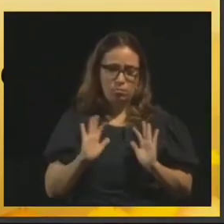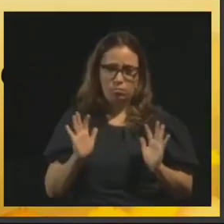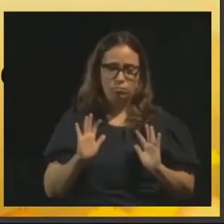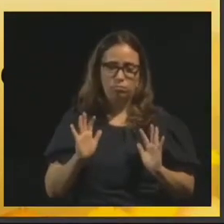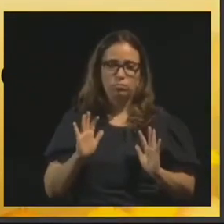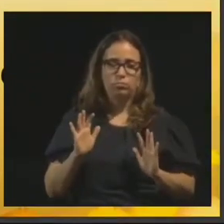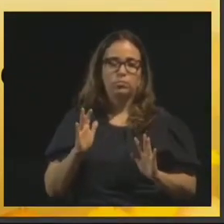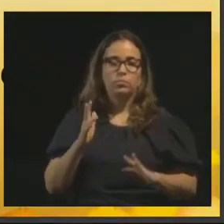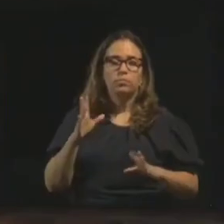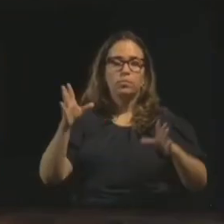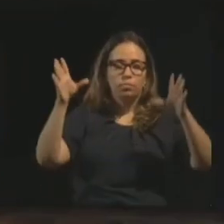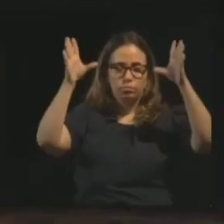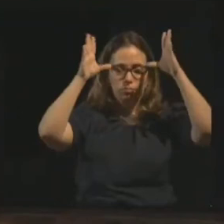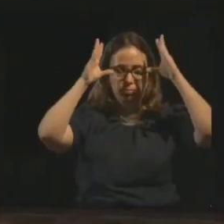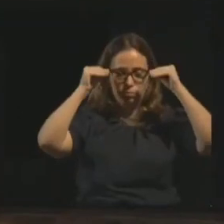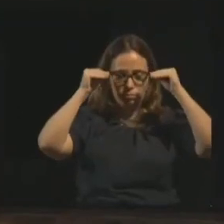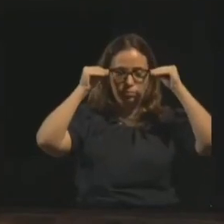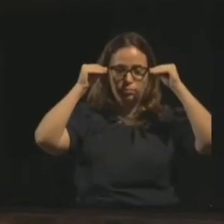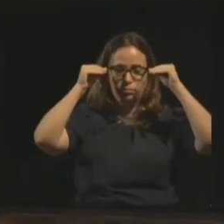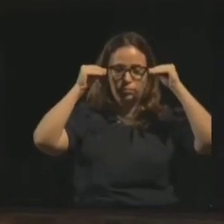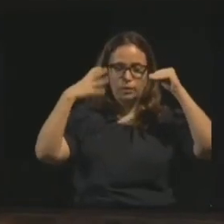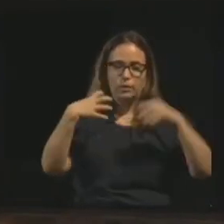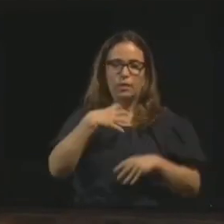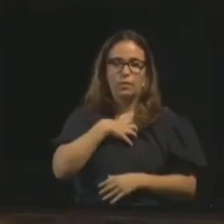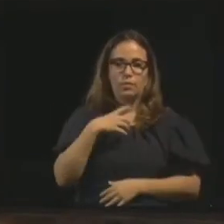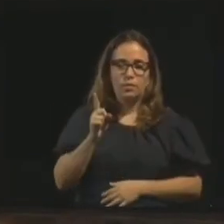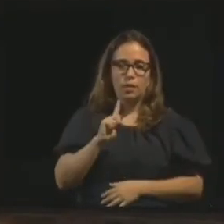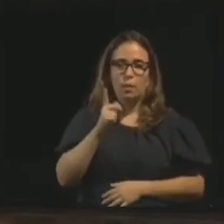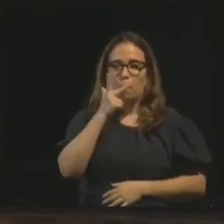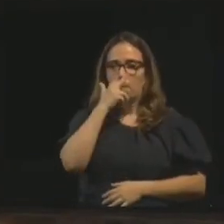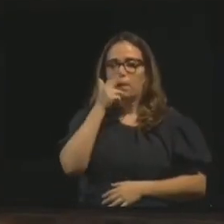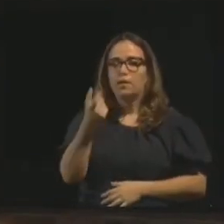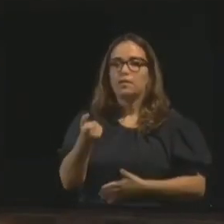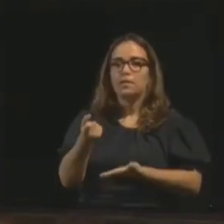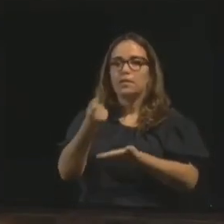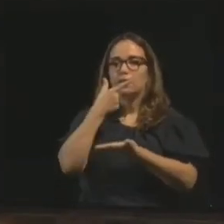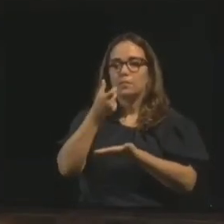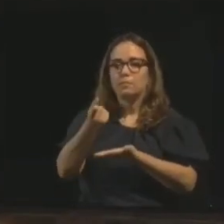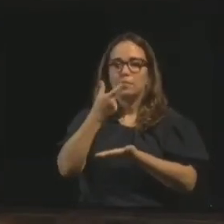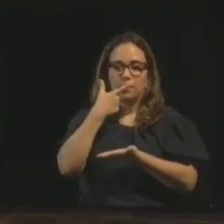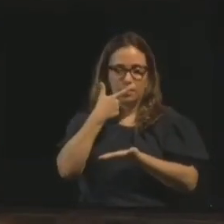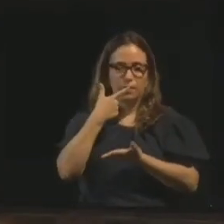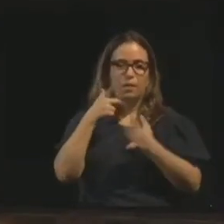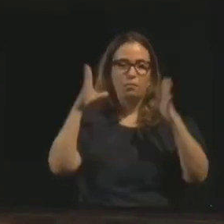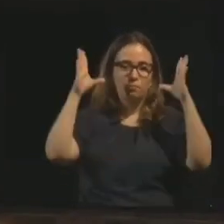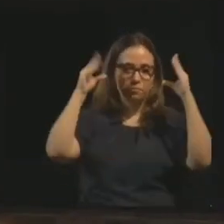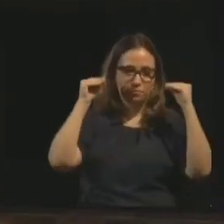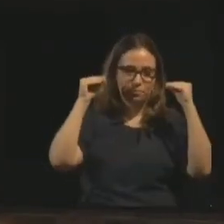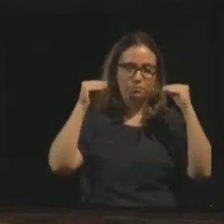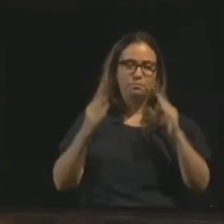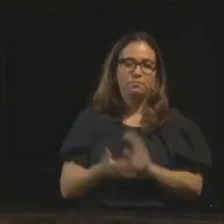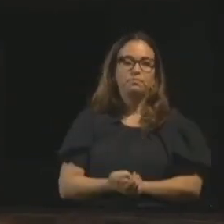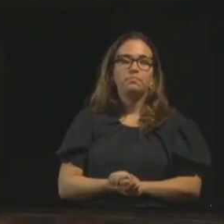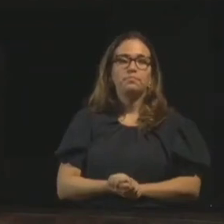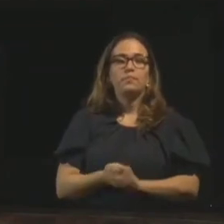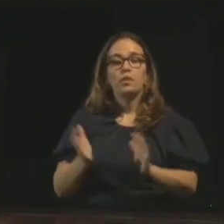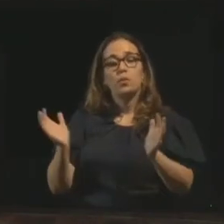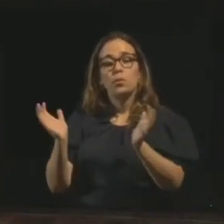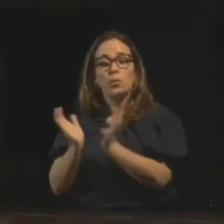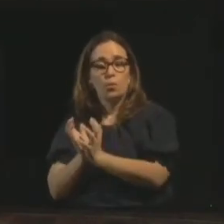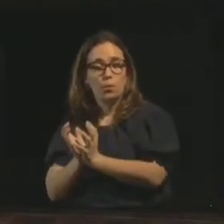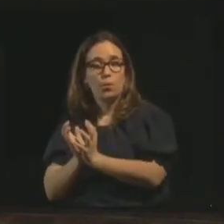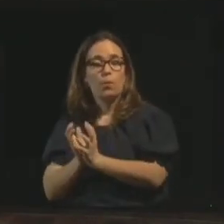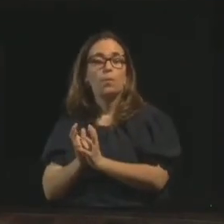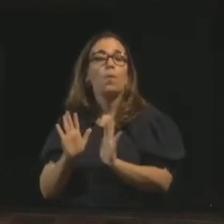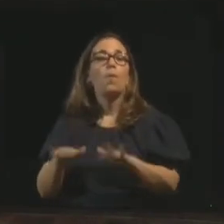é efeito adverso, entre aspas, desse medicamento maravilhoso, que é a mediunidade para nos resgatar, o próprio grupo e qual